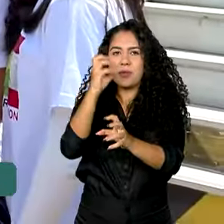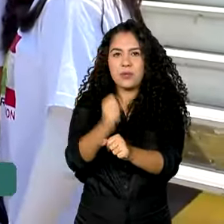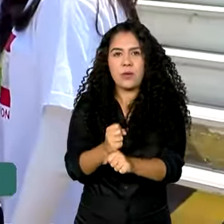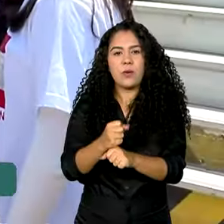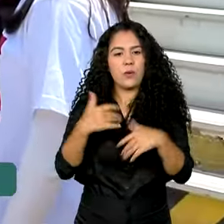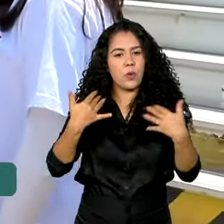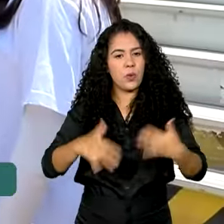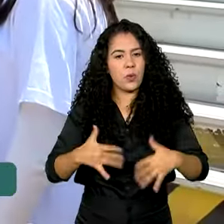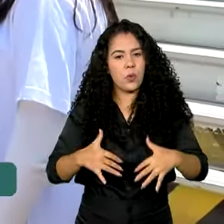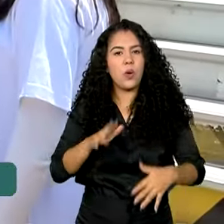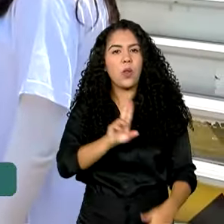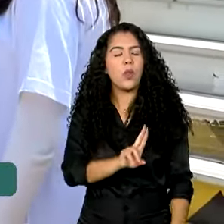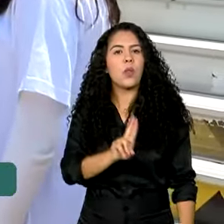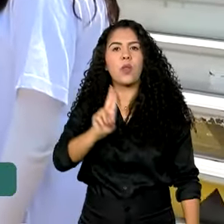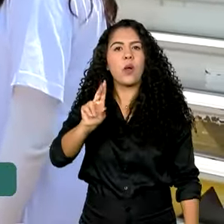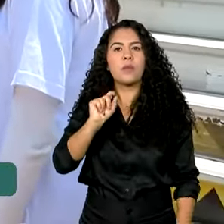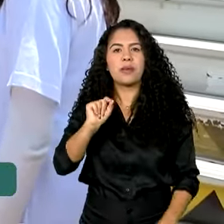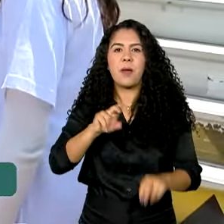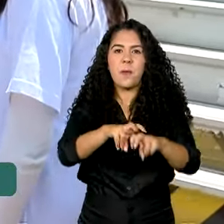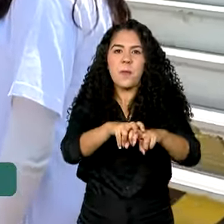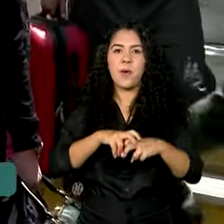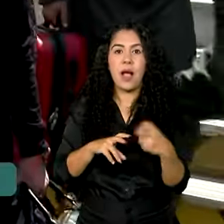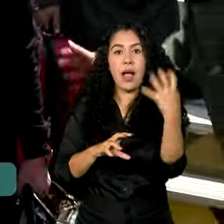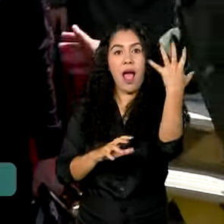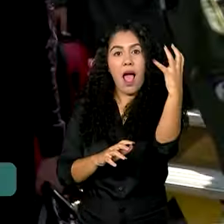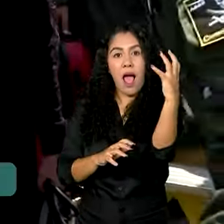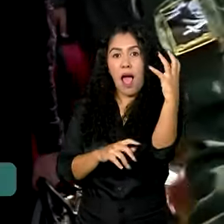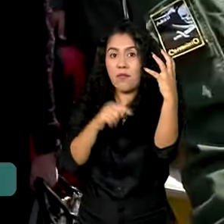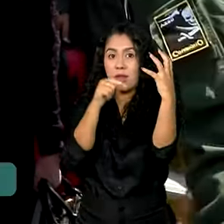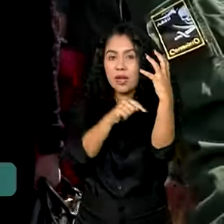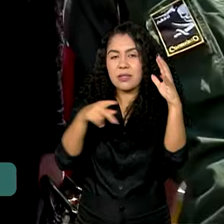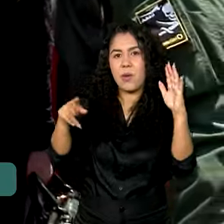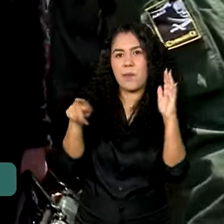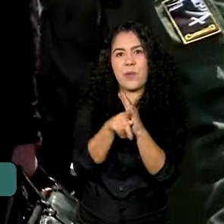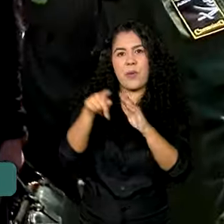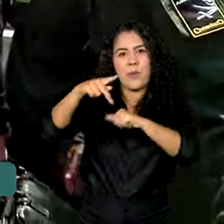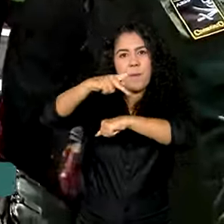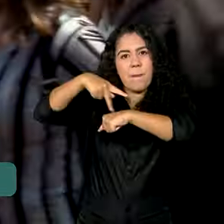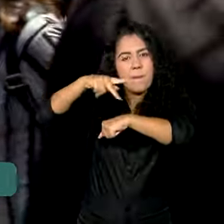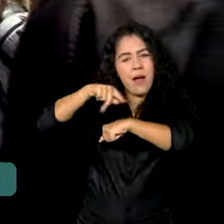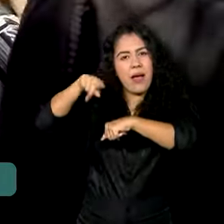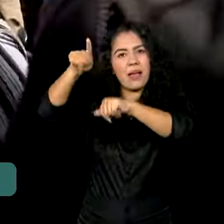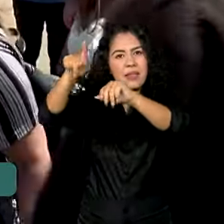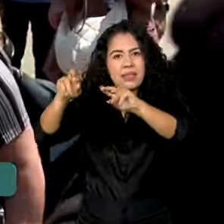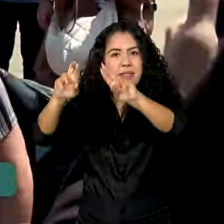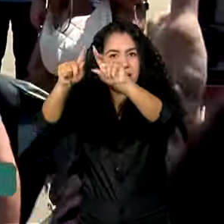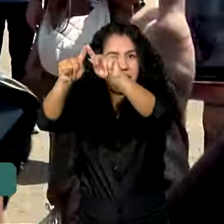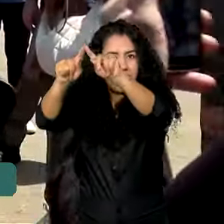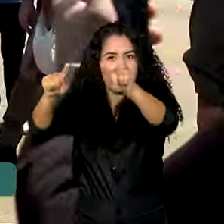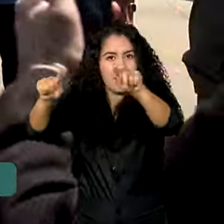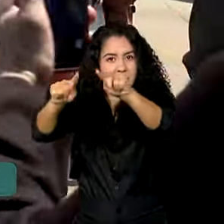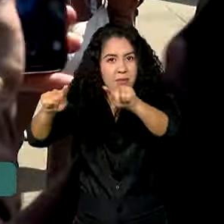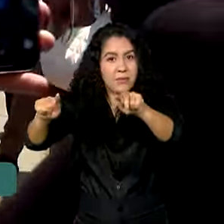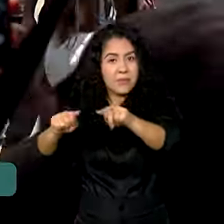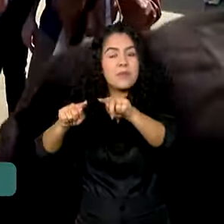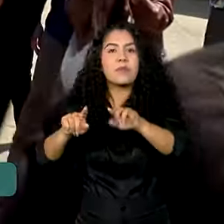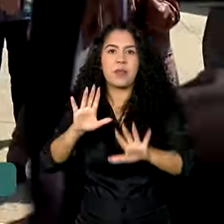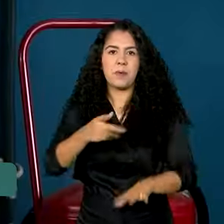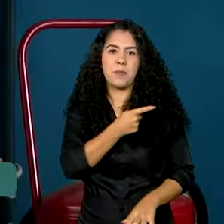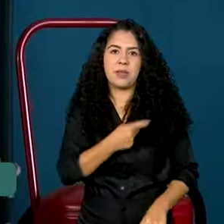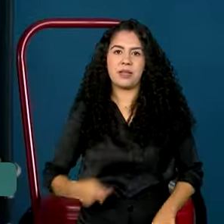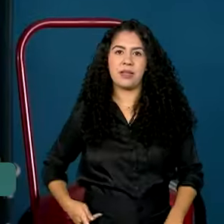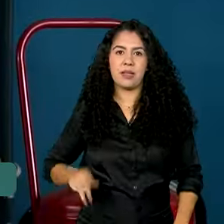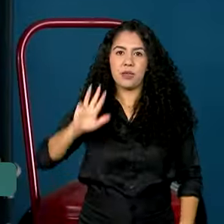O nome faz referência a uma árvore típica do Líbano. O presidente Lula esteve no aeroporto de Guarulhos, onde recebeu os repatriados.